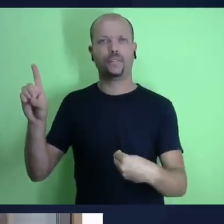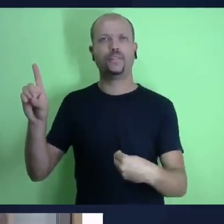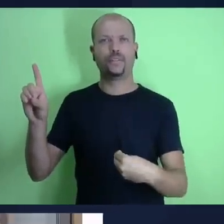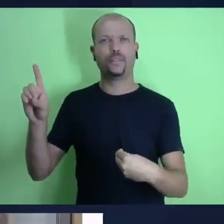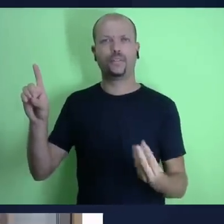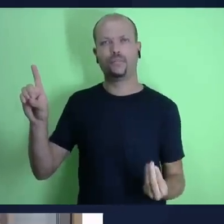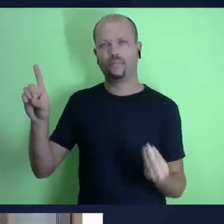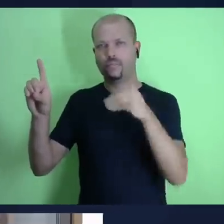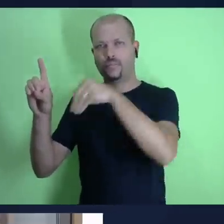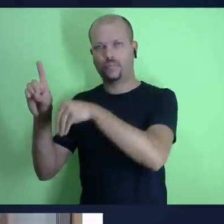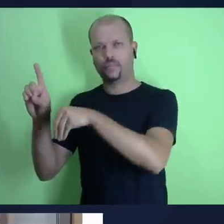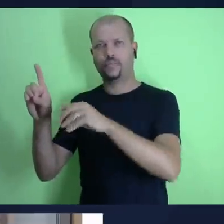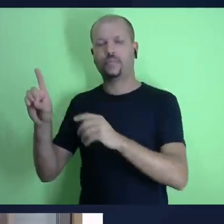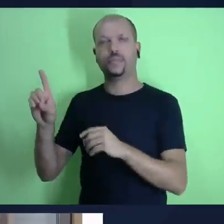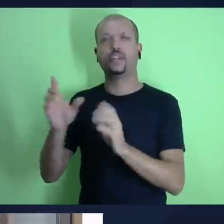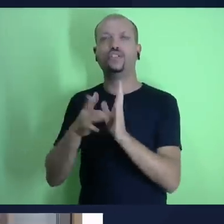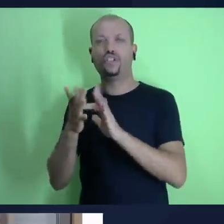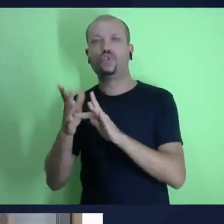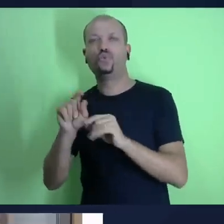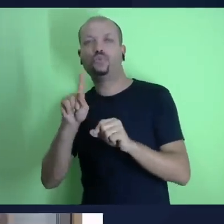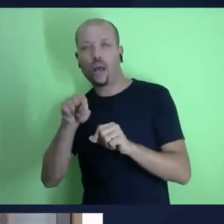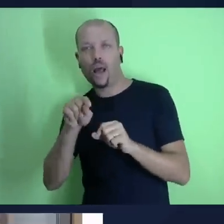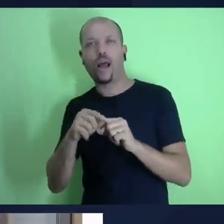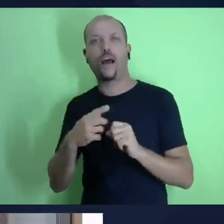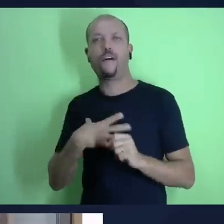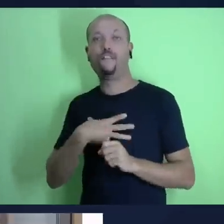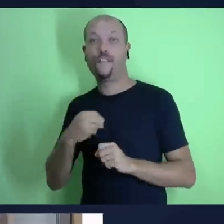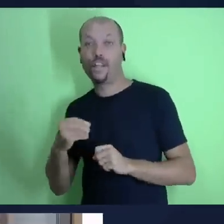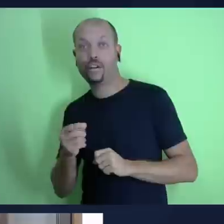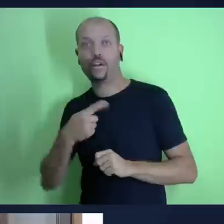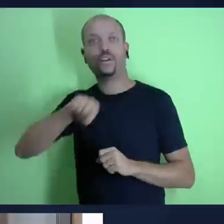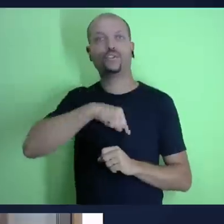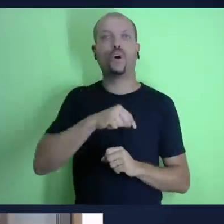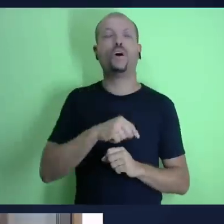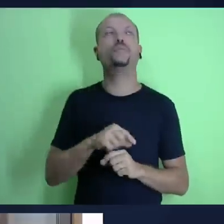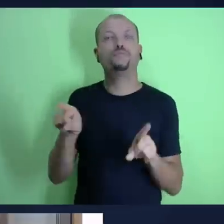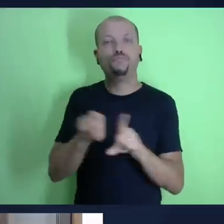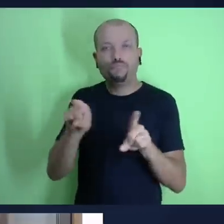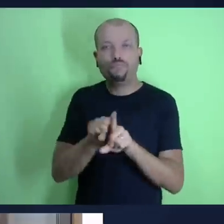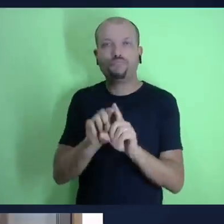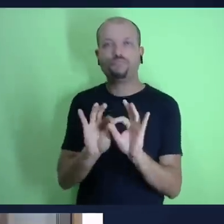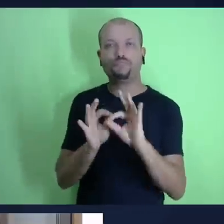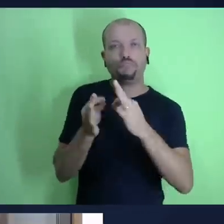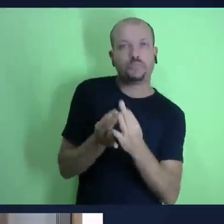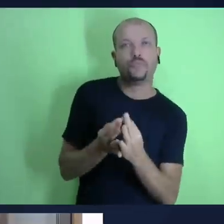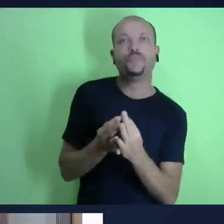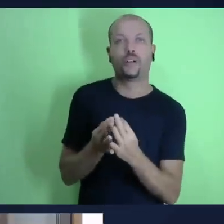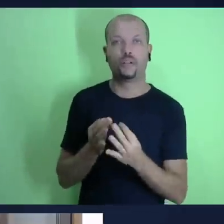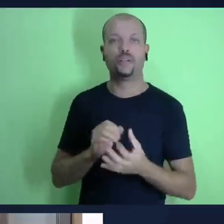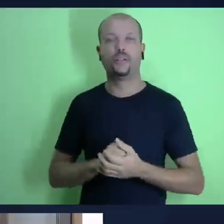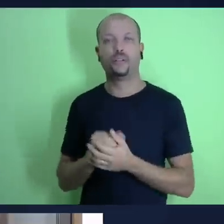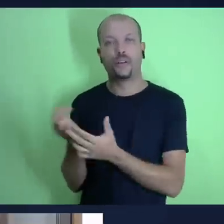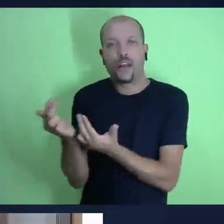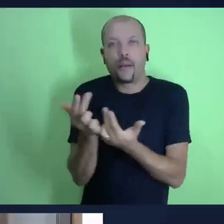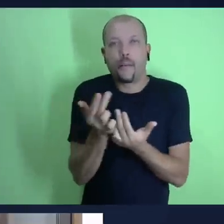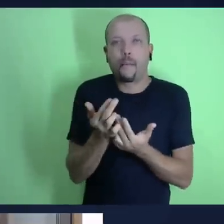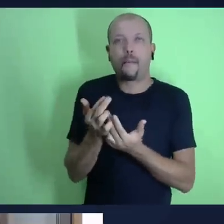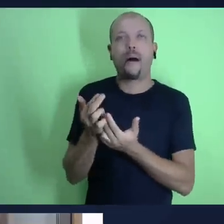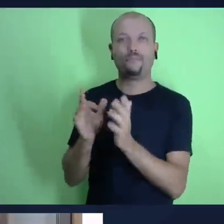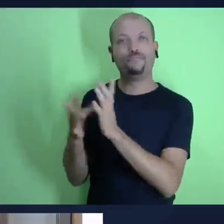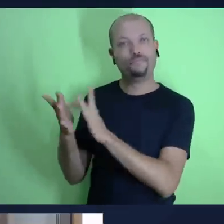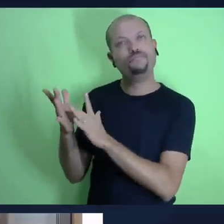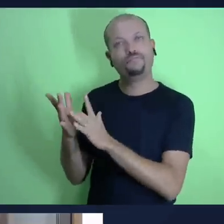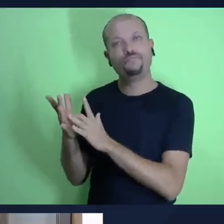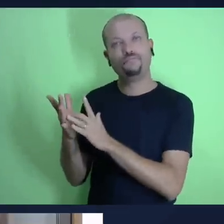dessa família isso está lá por exemplo lá eh encontramos em efésios três quatorze e quinze onde é dito eu me ponho de joelhos